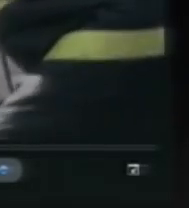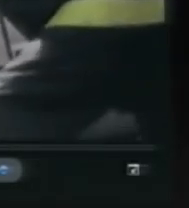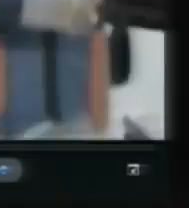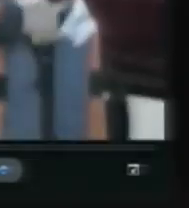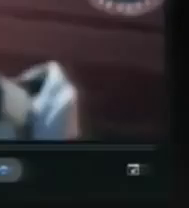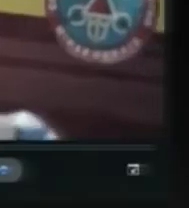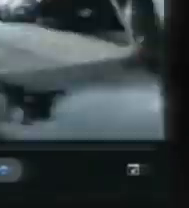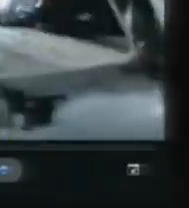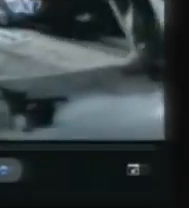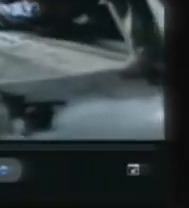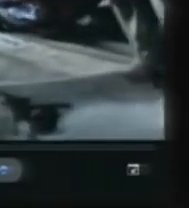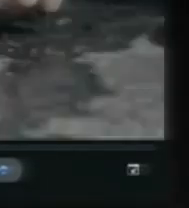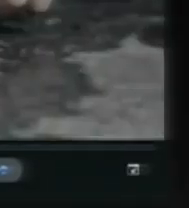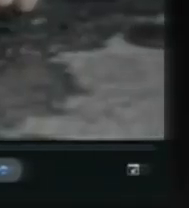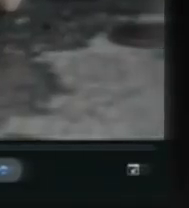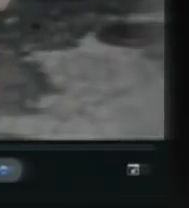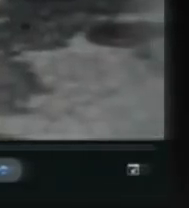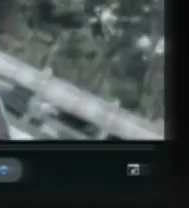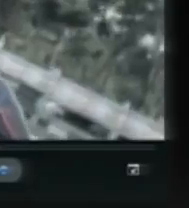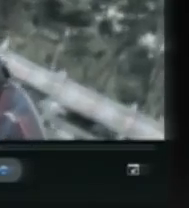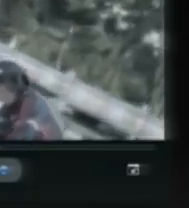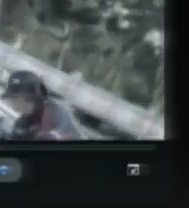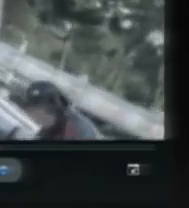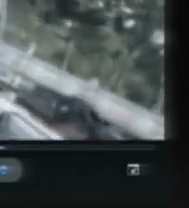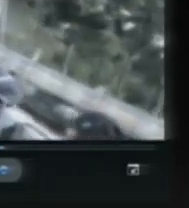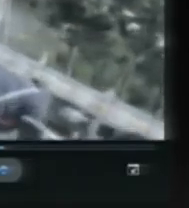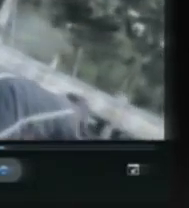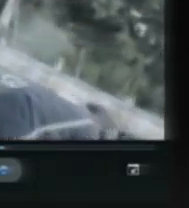E você, o que fez com eles?